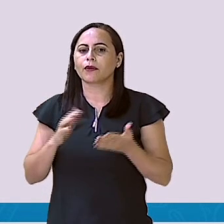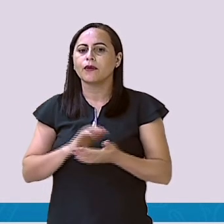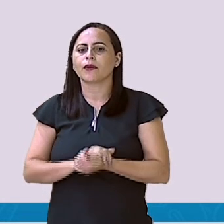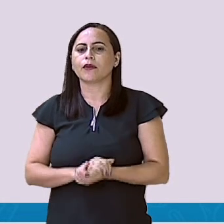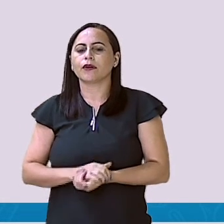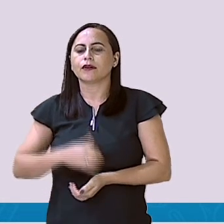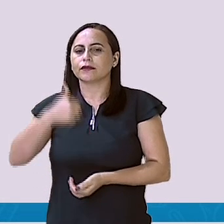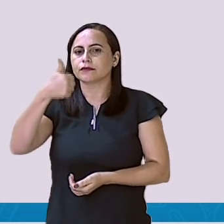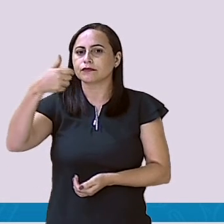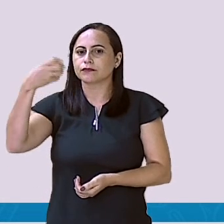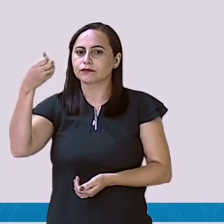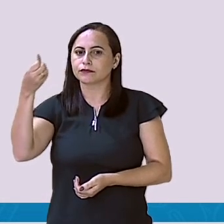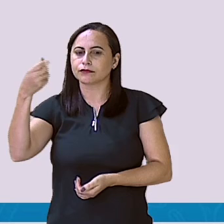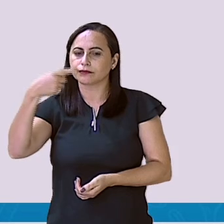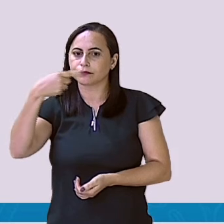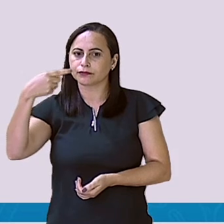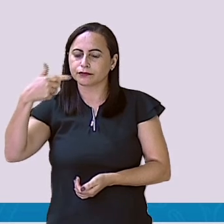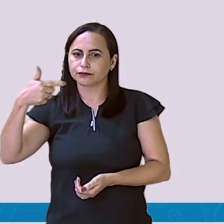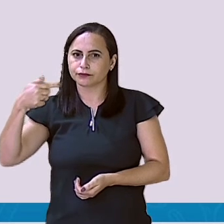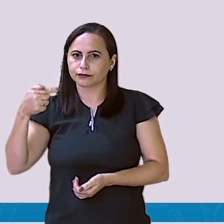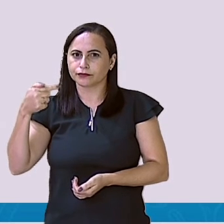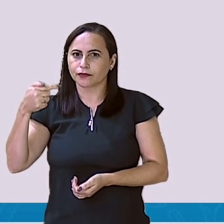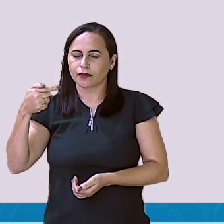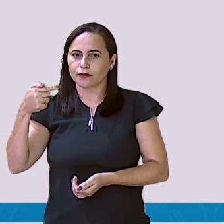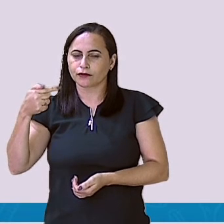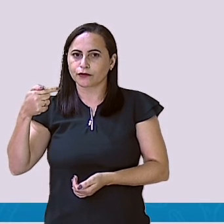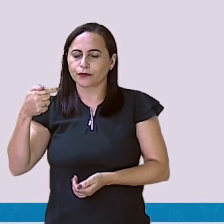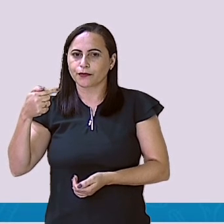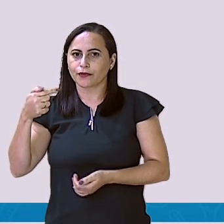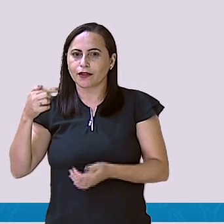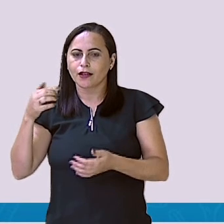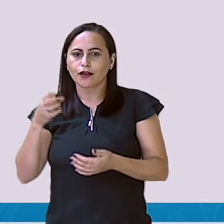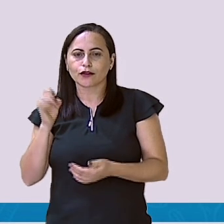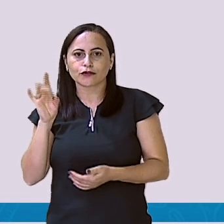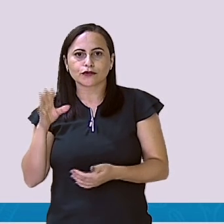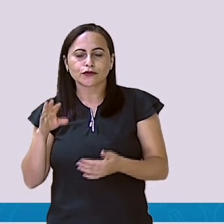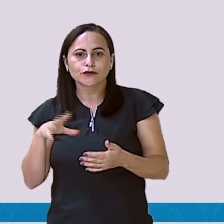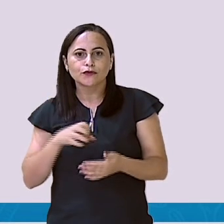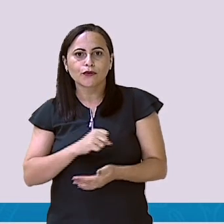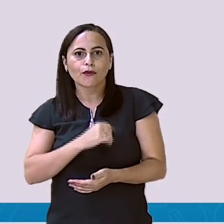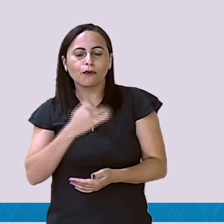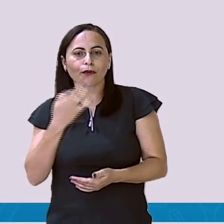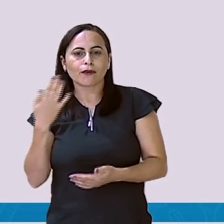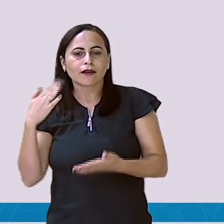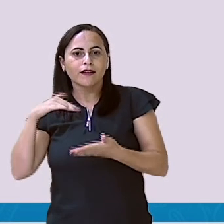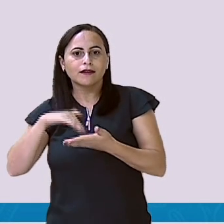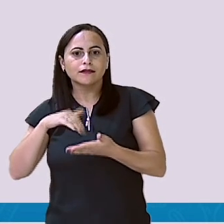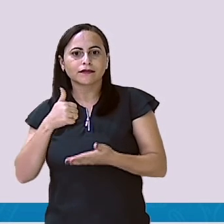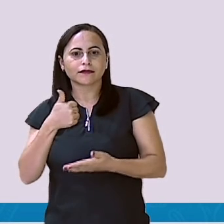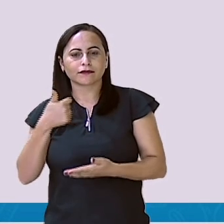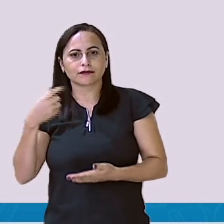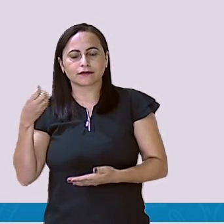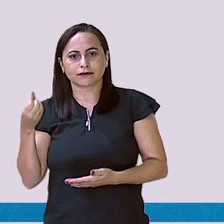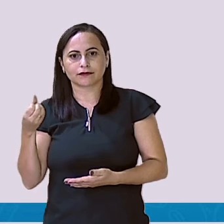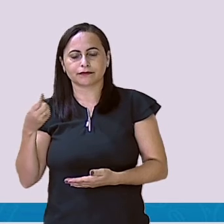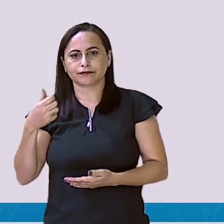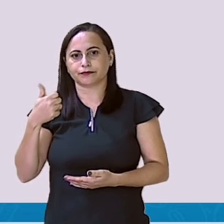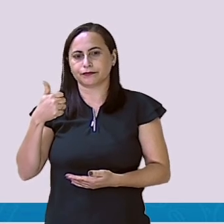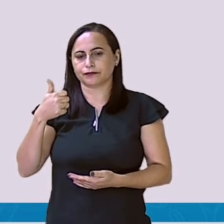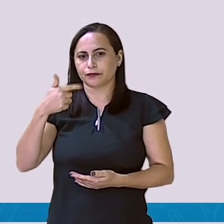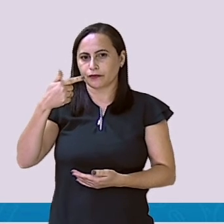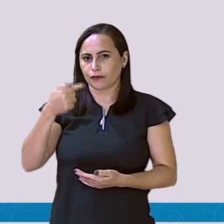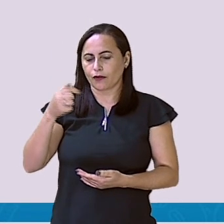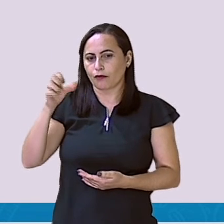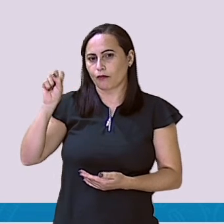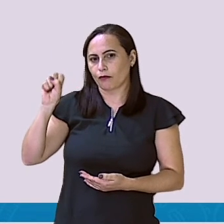de 16. Como que eu sei o resultado? Eu conto do 7 até chegar a 16. Então, 7. 8, 9,